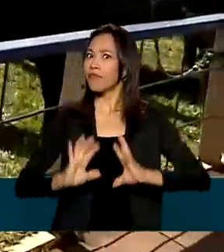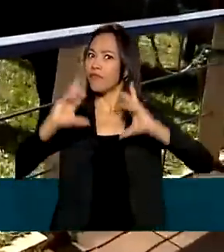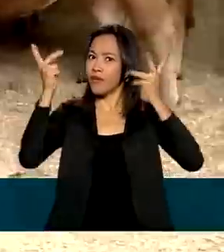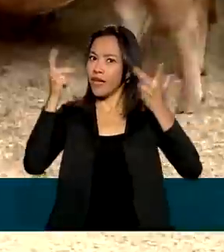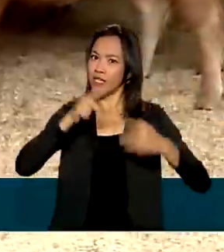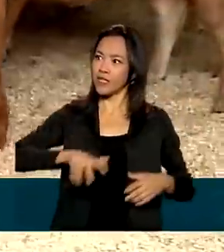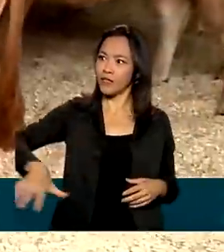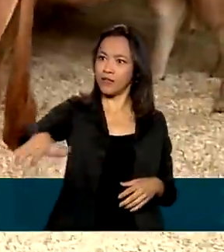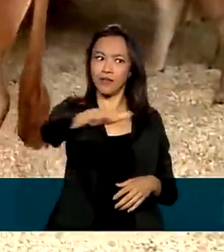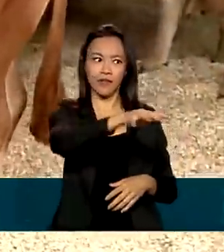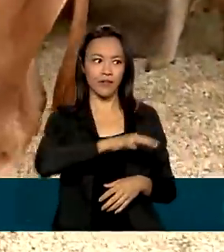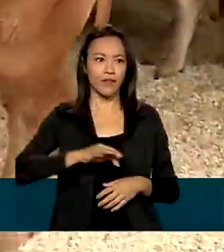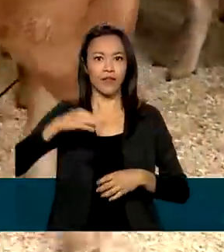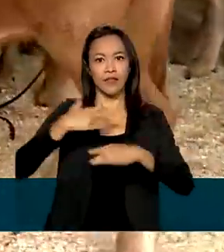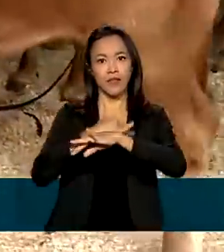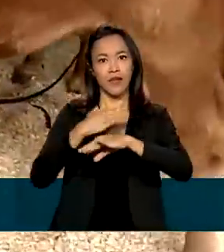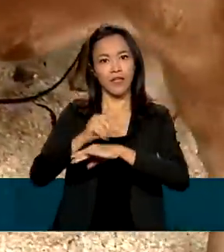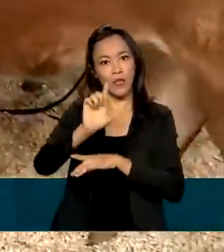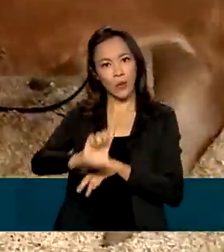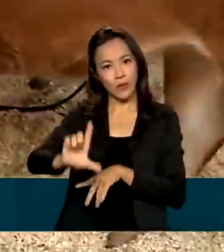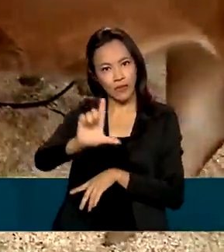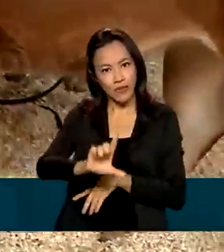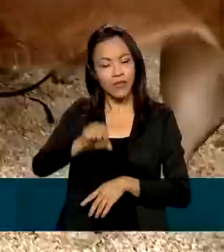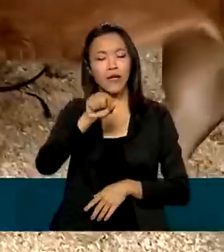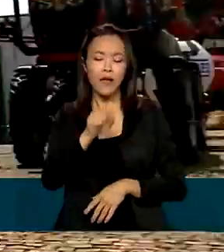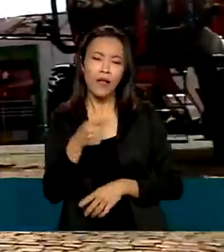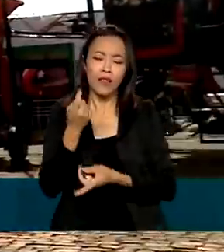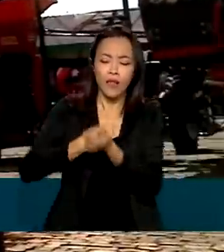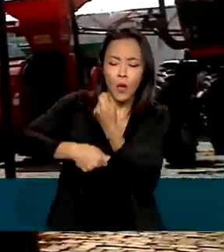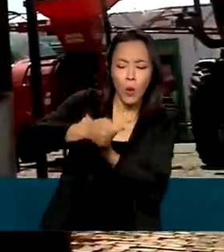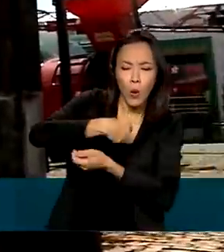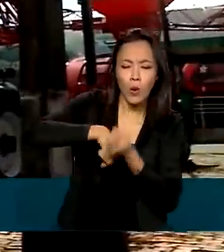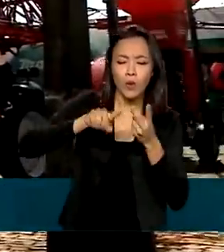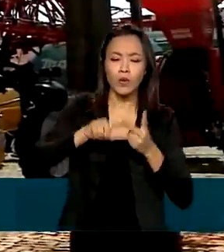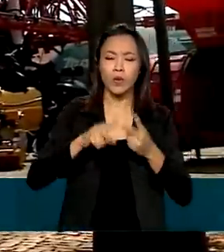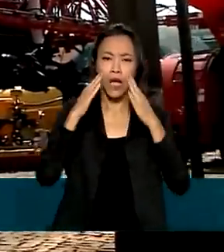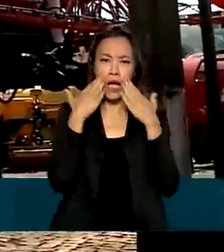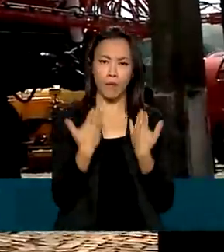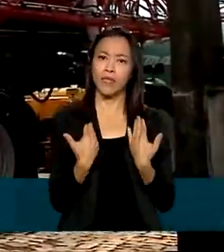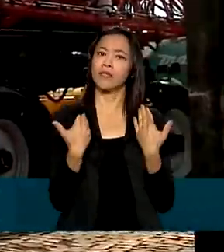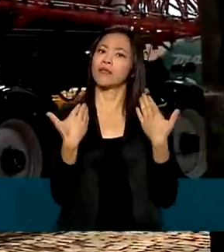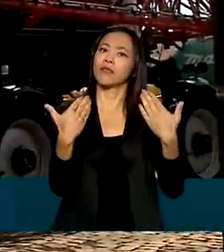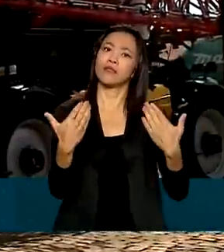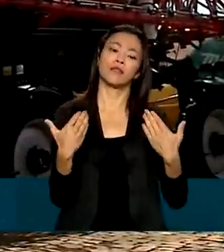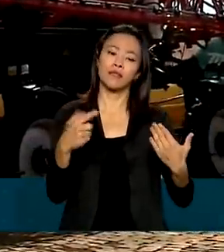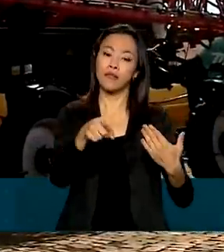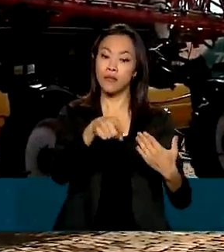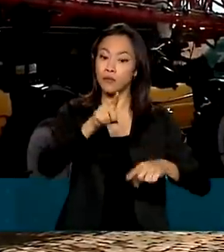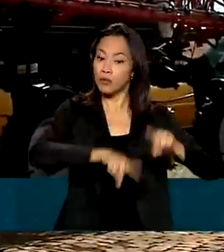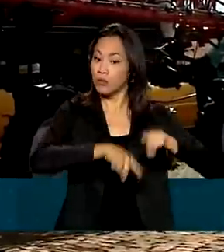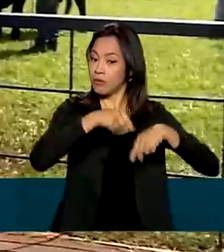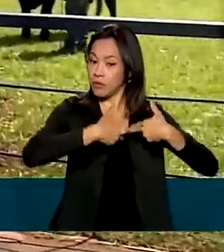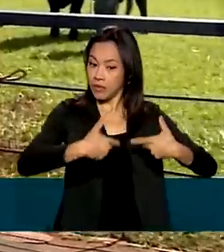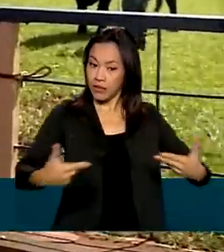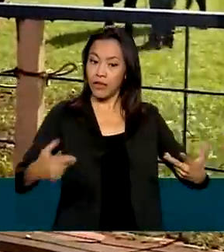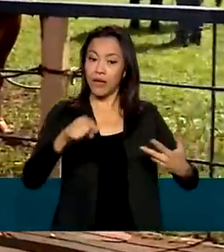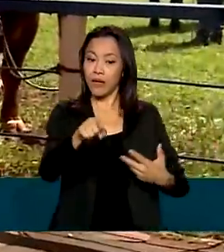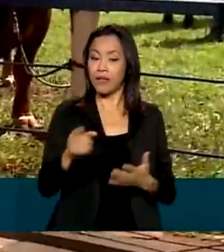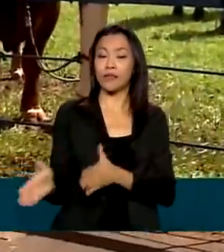região. Uma oportunidade para a realização de negócios, a apresentação de lançamentos de produtos e serviços,